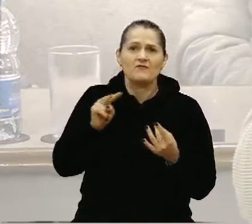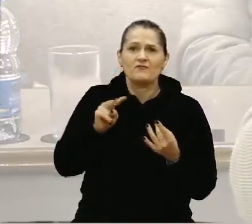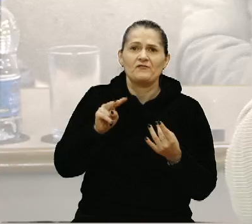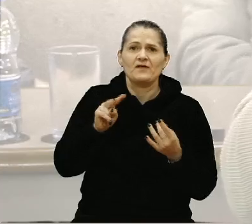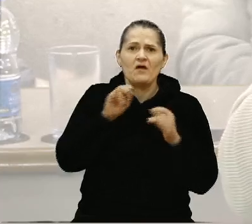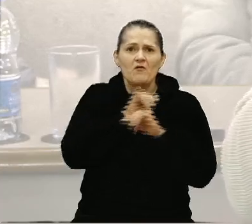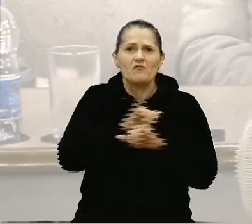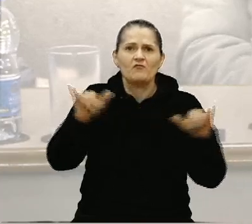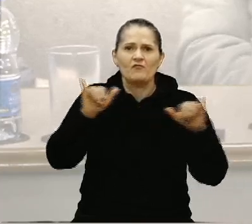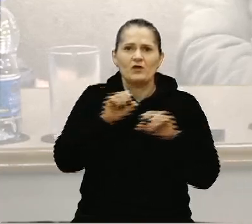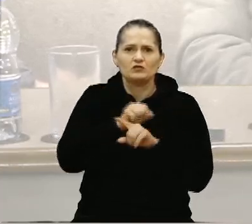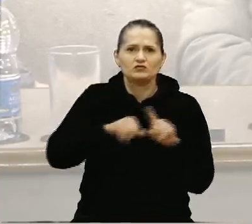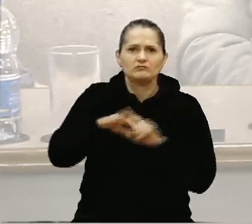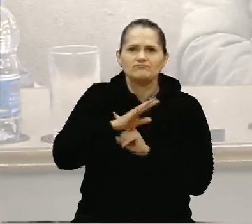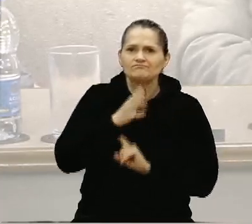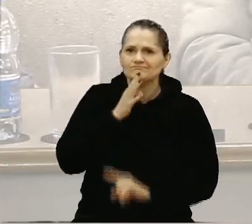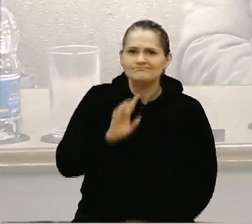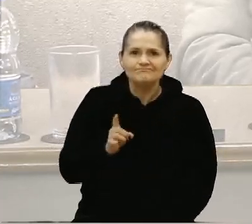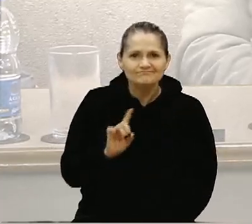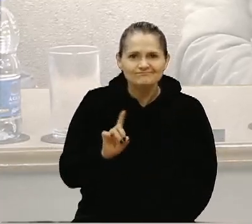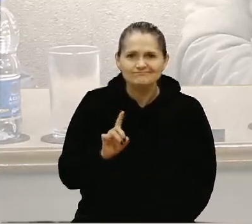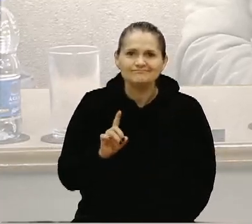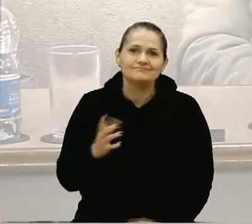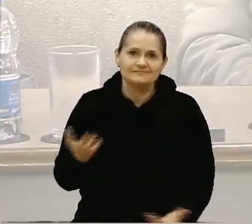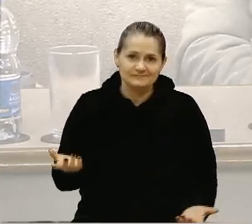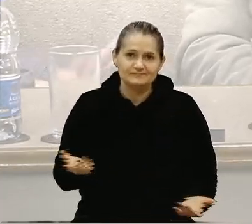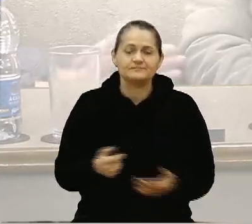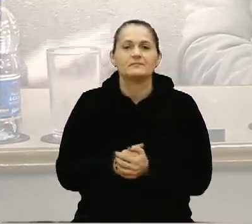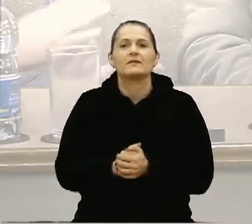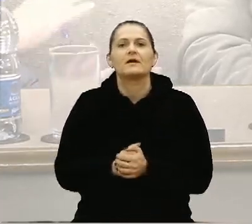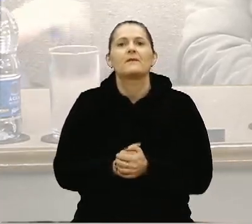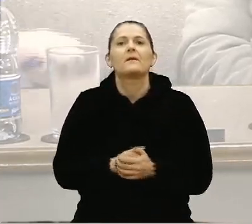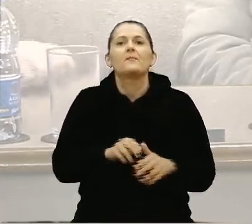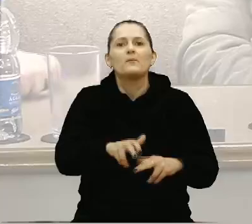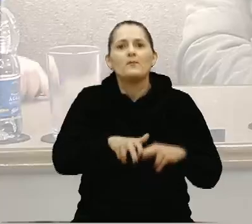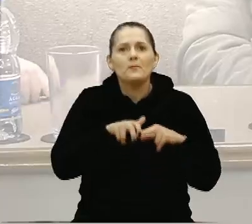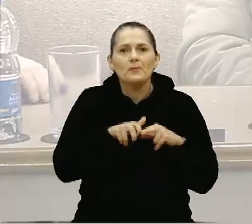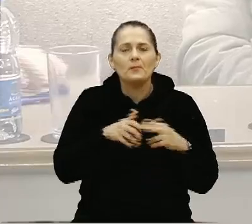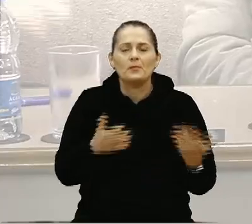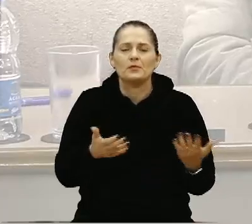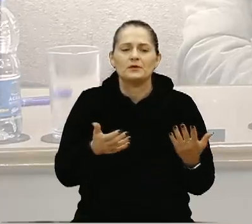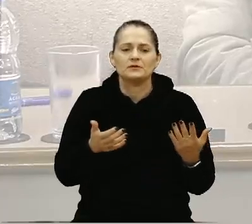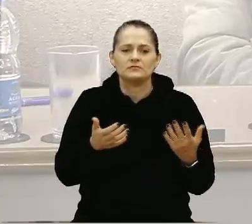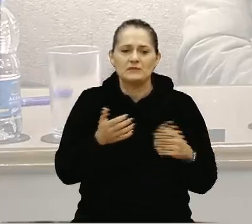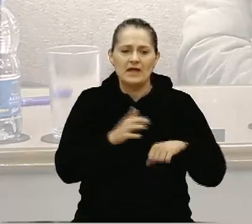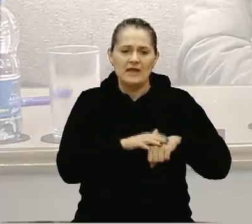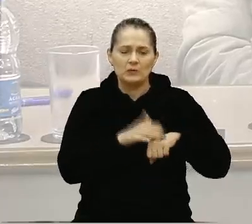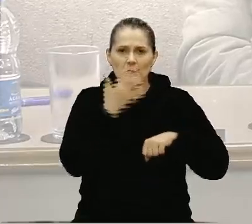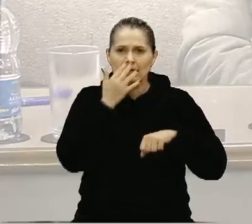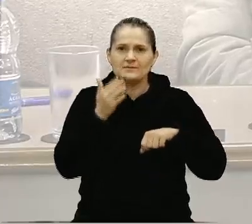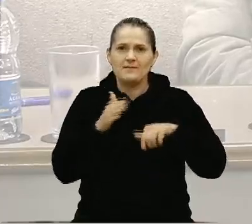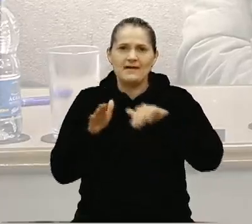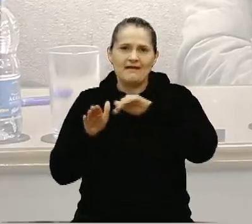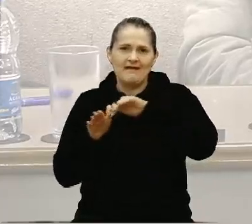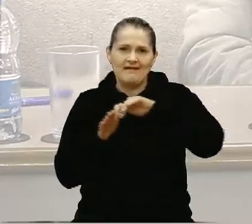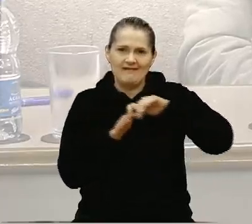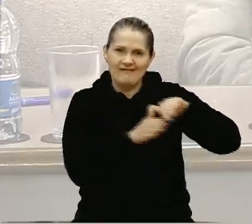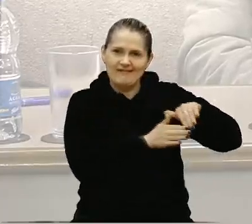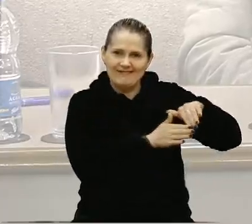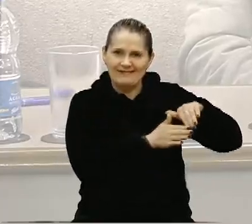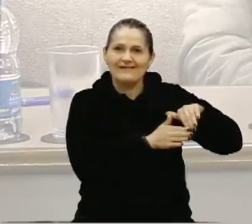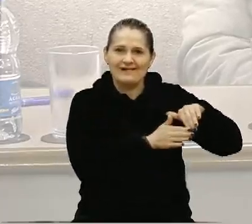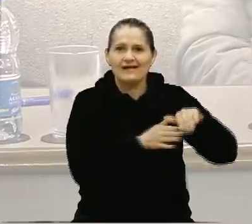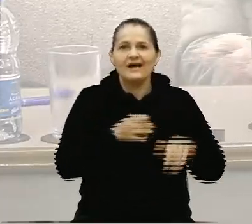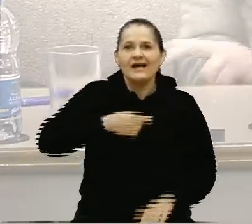sociedade, pela comunidade, da forma como deveriam. Então, elas estão meio que deixadas de lado. E nós,